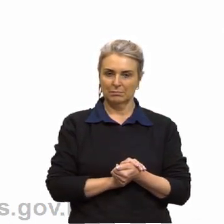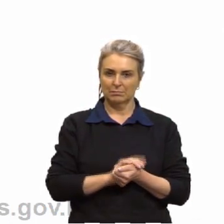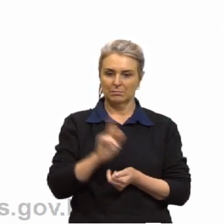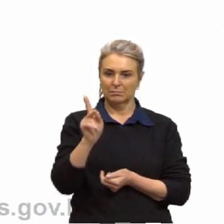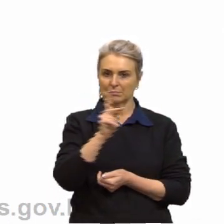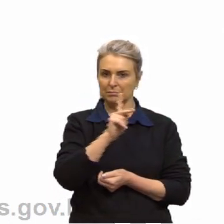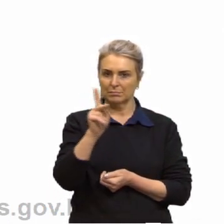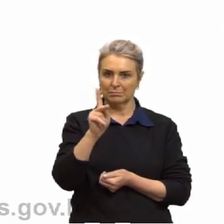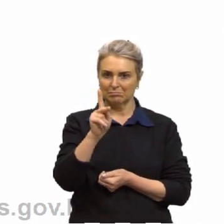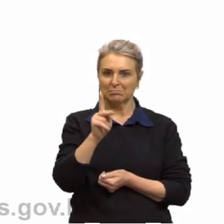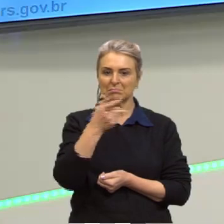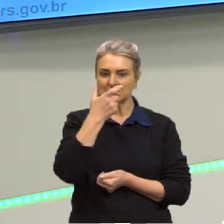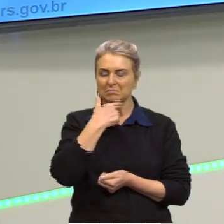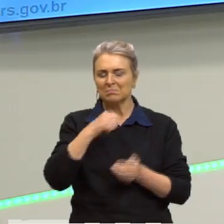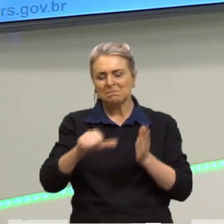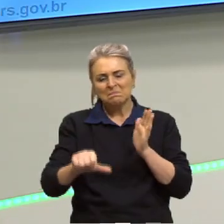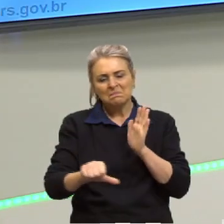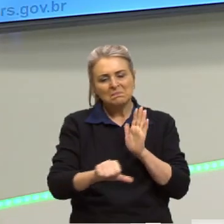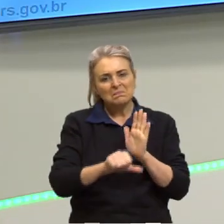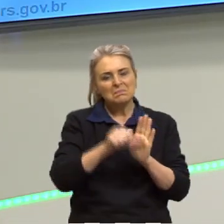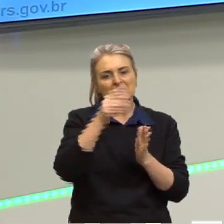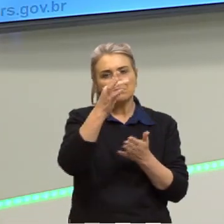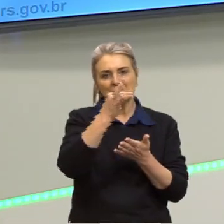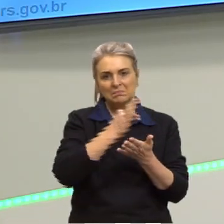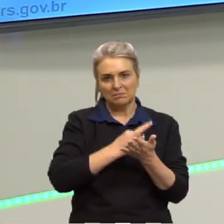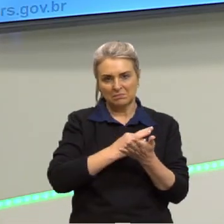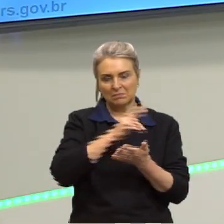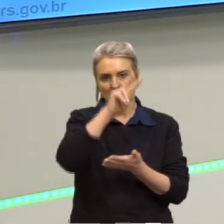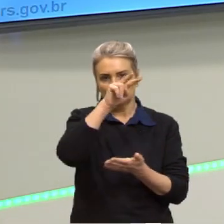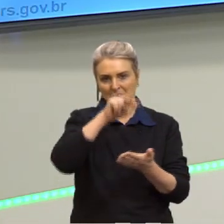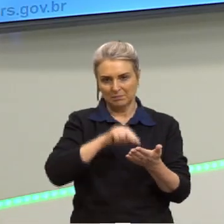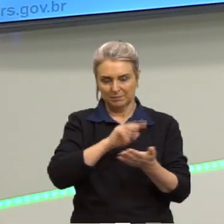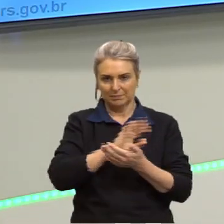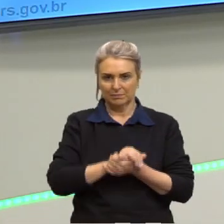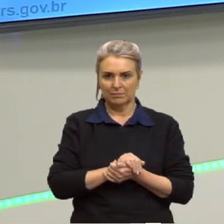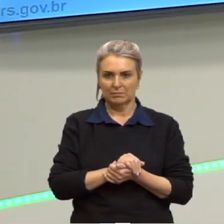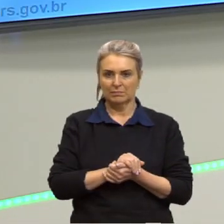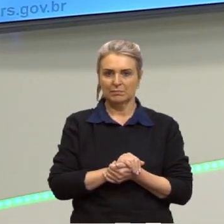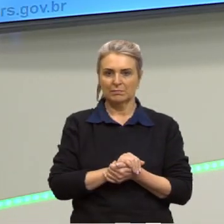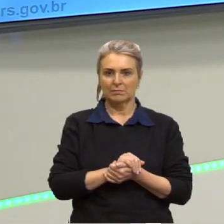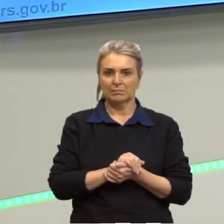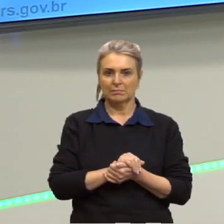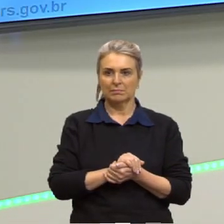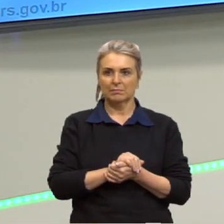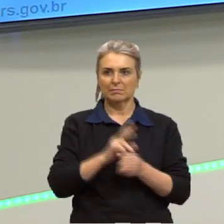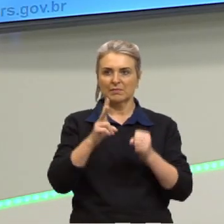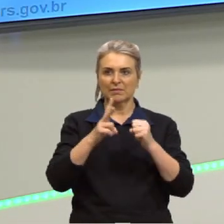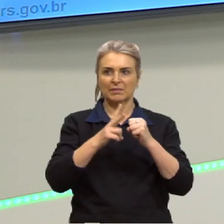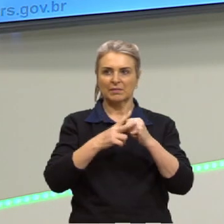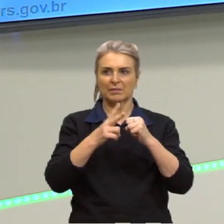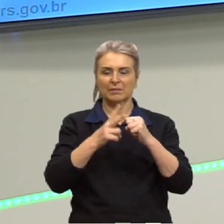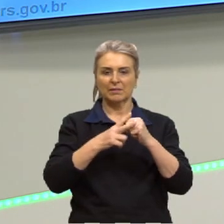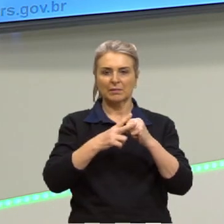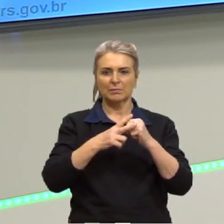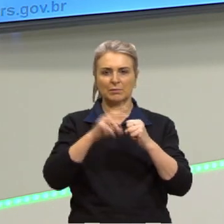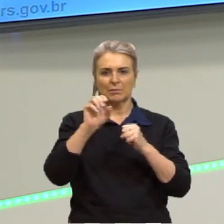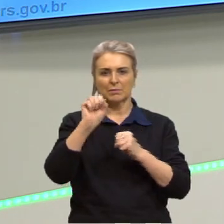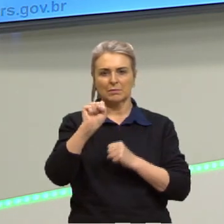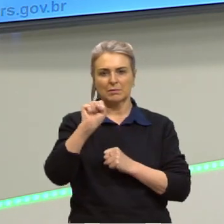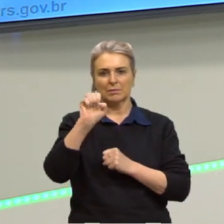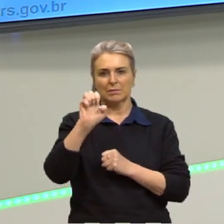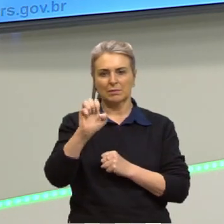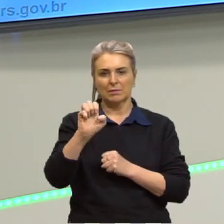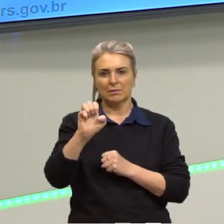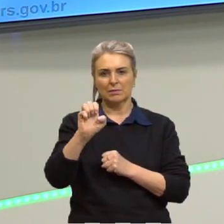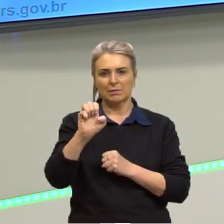foi o melhor que eu encontrei. Então vamos dar uma lida nele. Verbo ser. O que vai ser quando